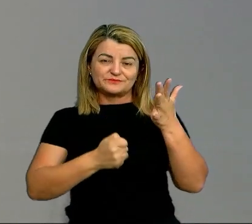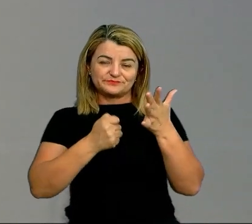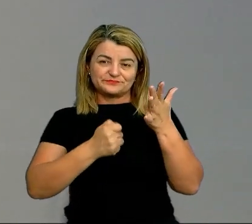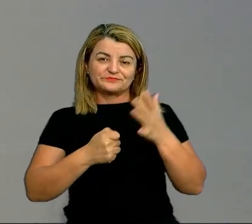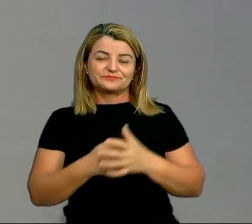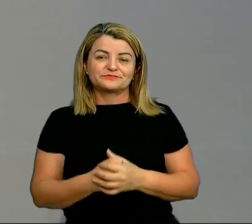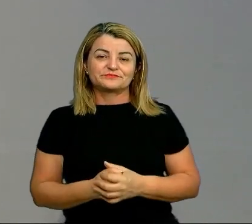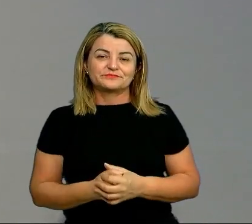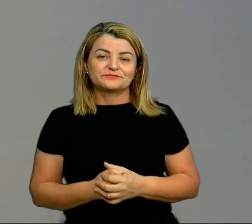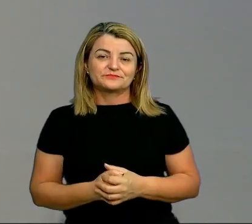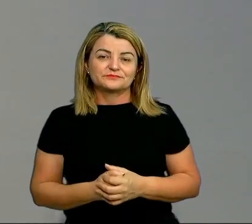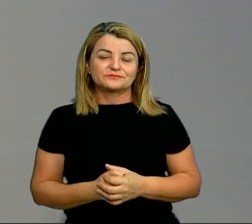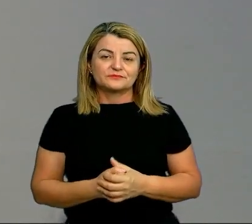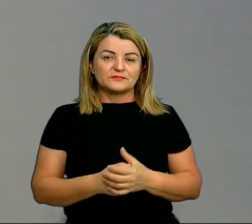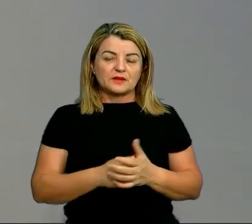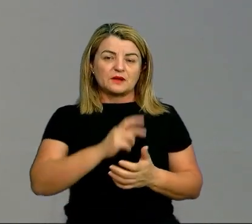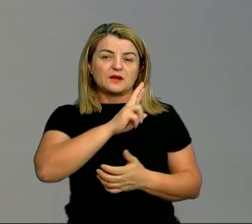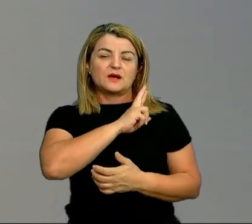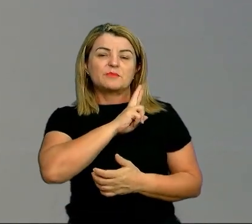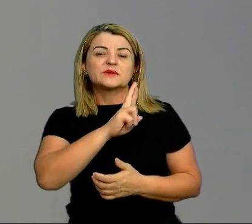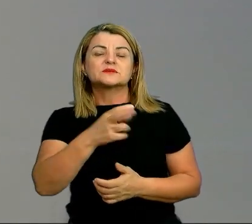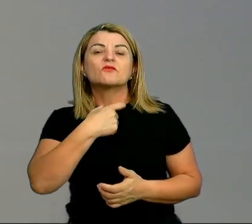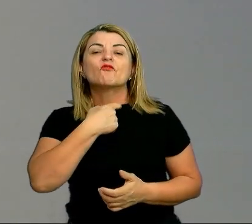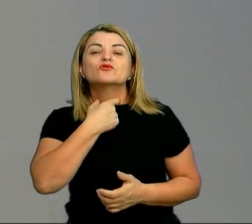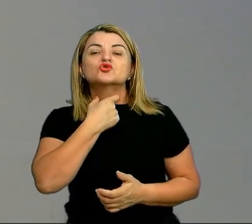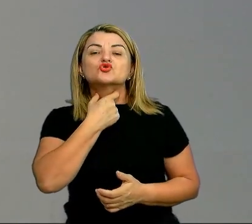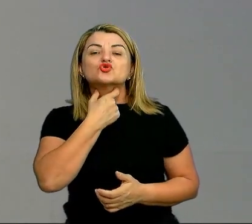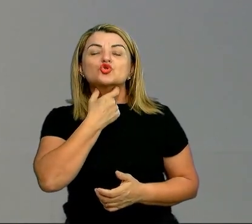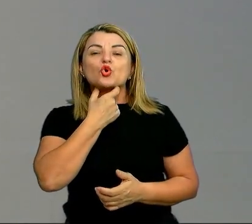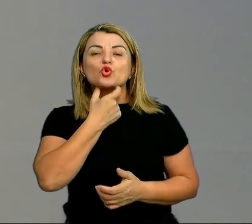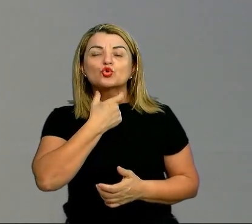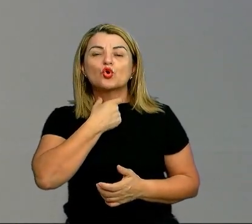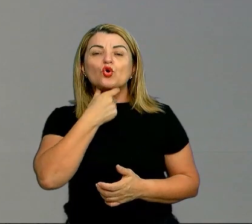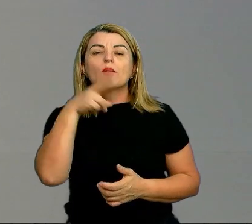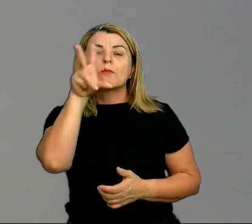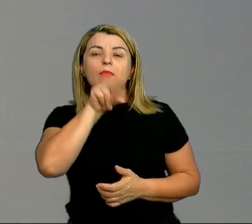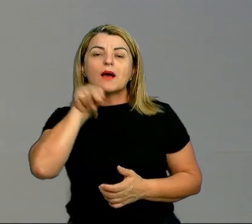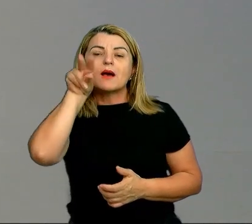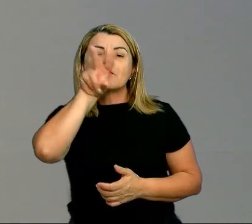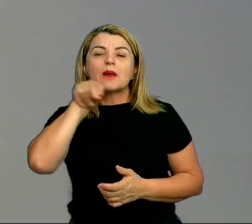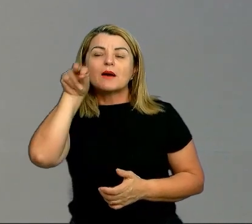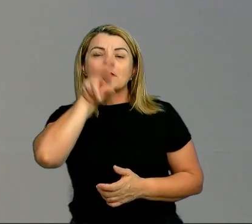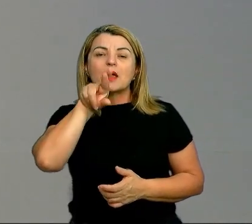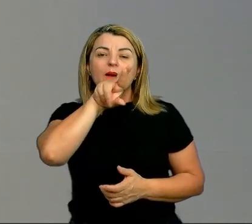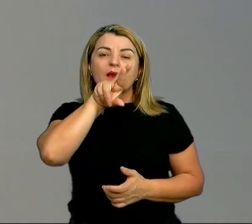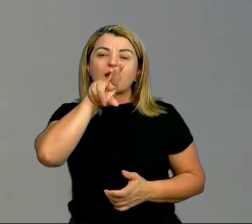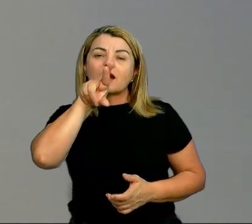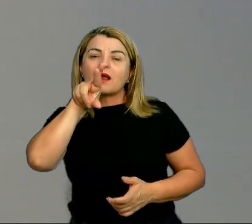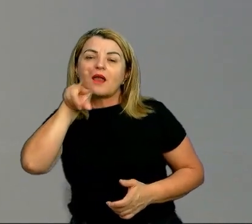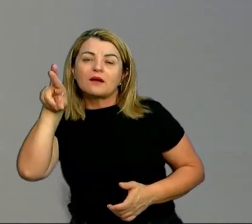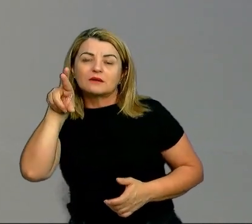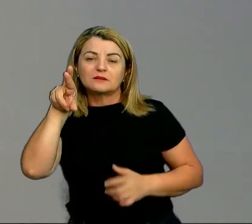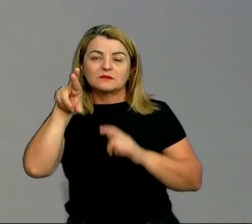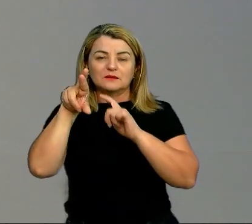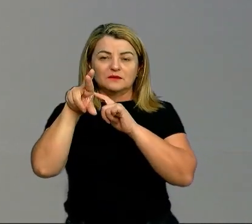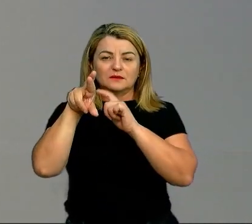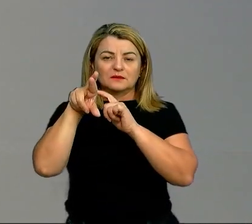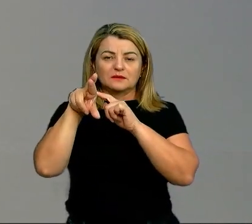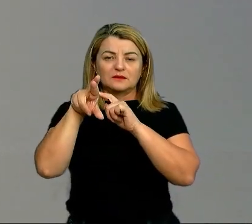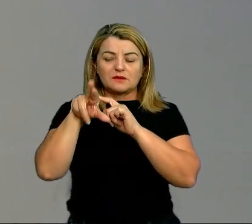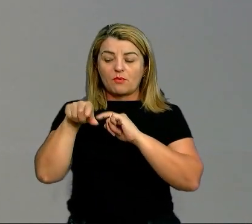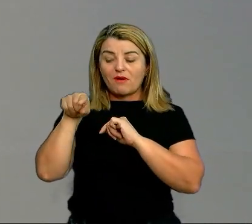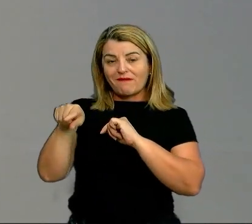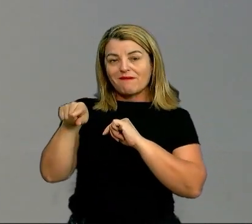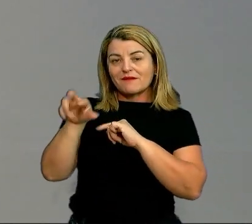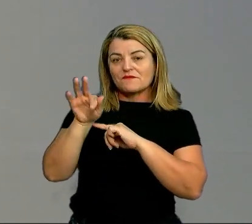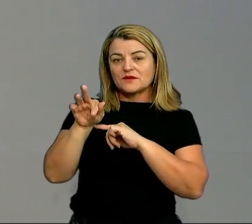representação sonora e fonética do R, né? Lembrando que o Fernando Pessoa é um escritor